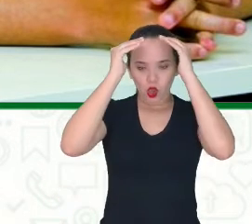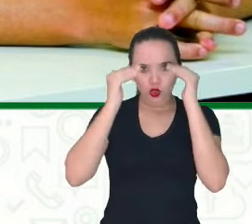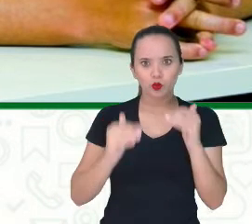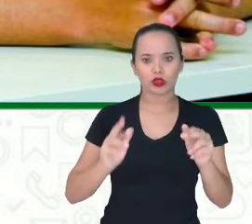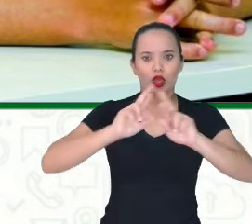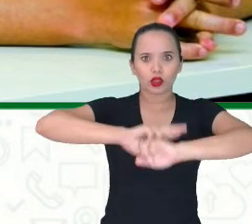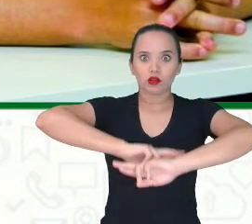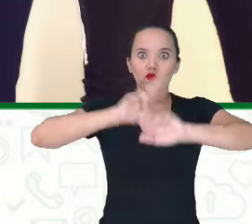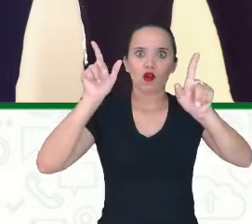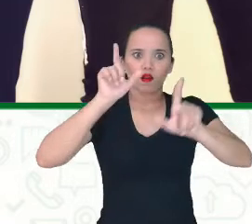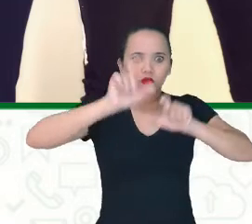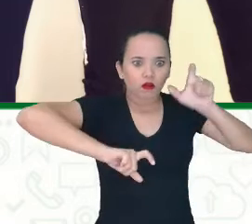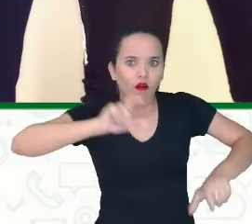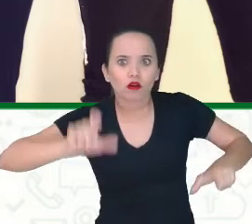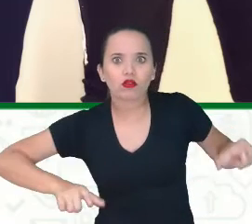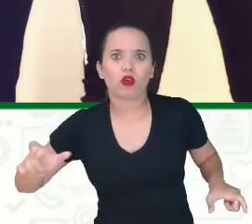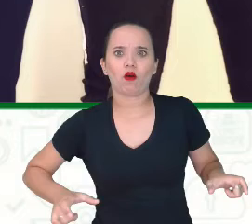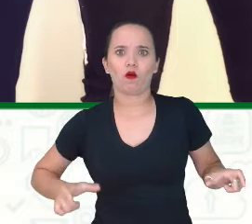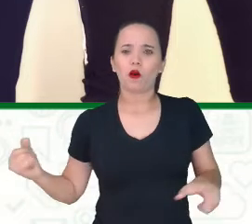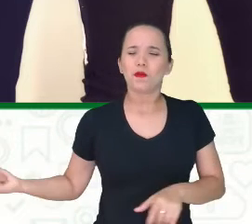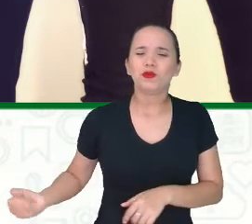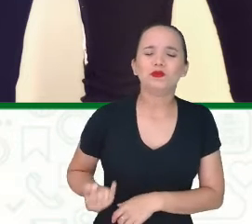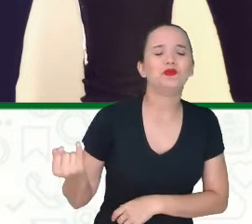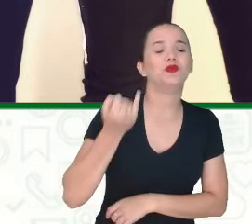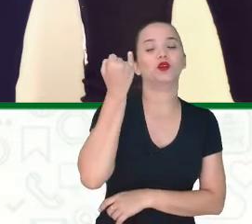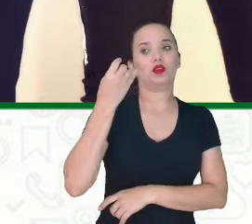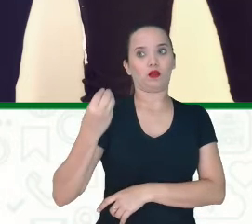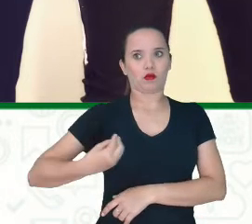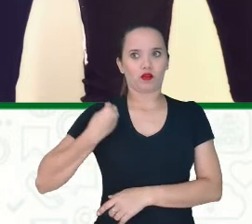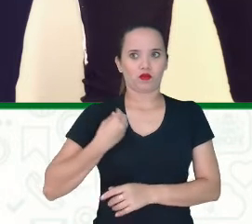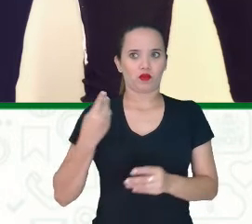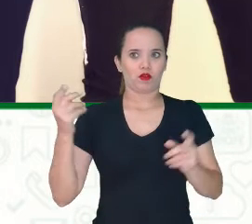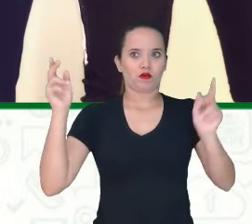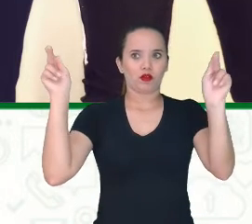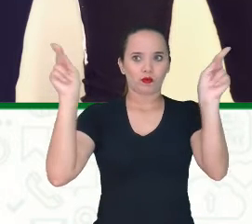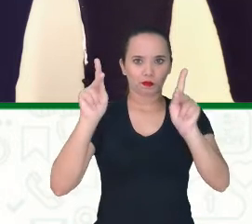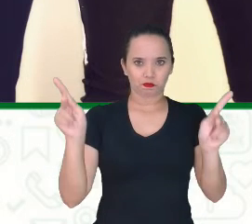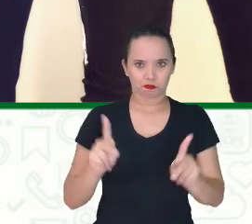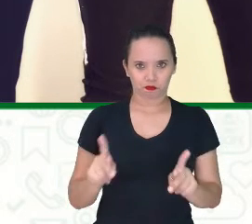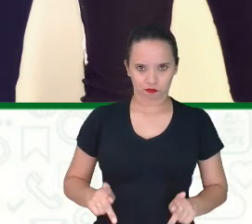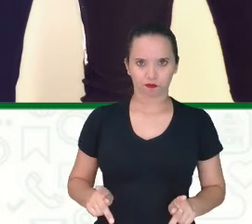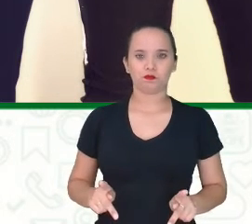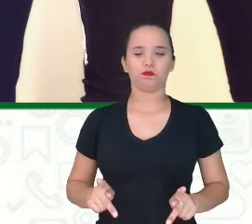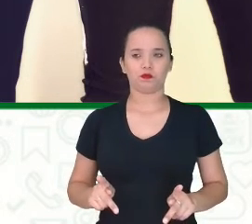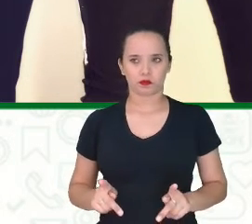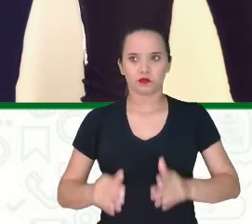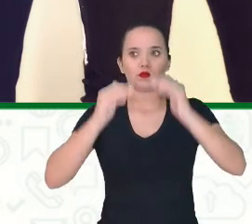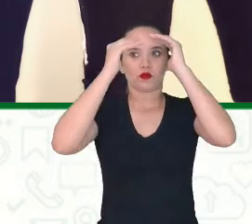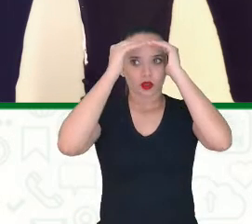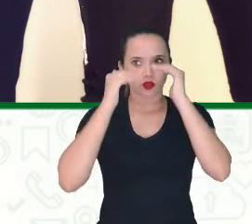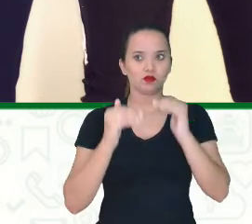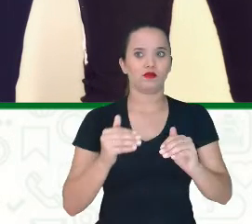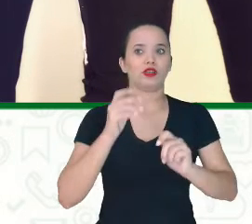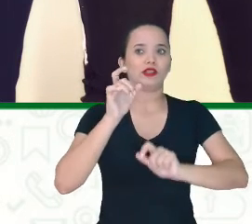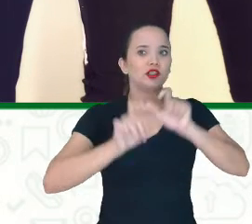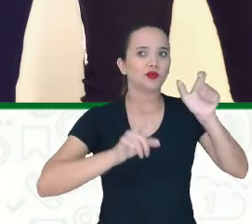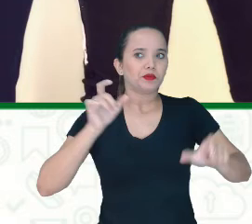Para que possamos Viver em paz Olha aí Respeitar As outras pessoas